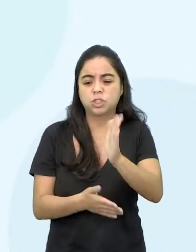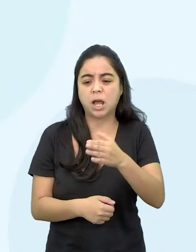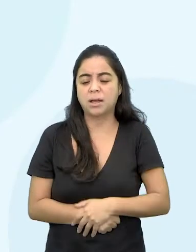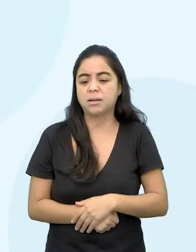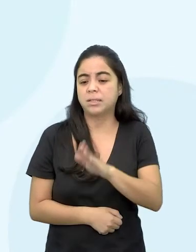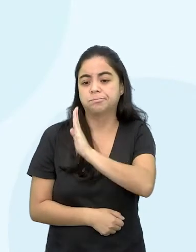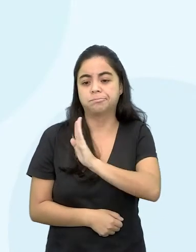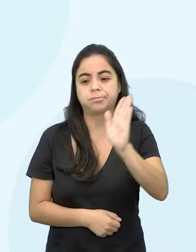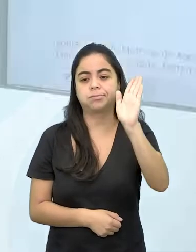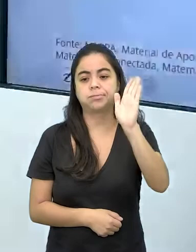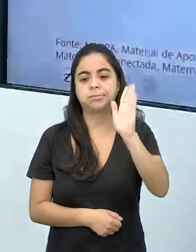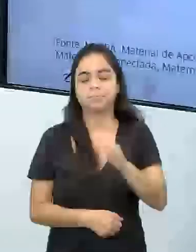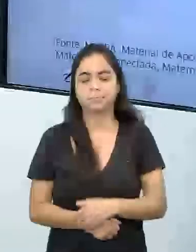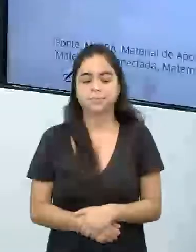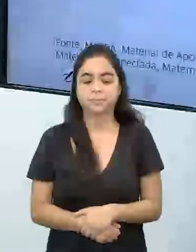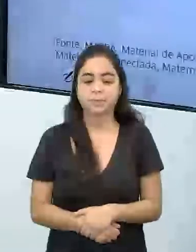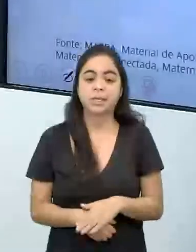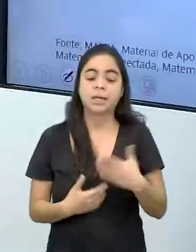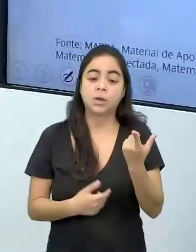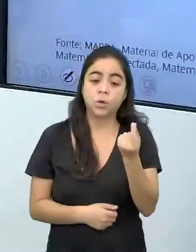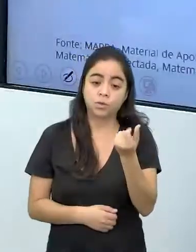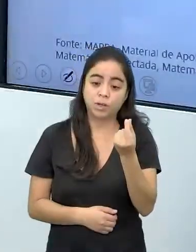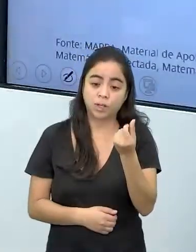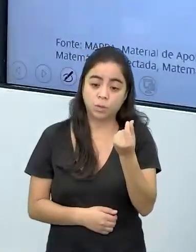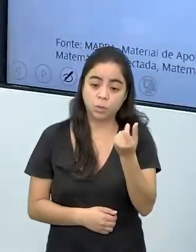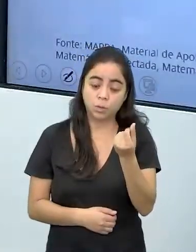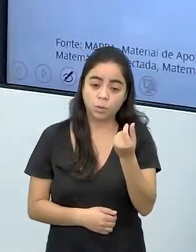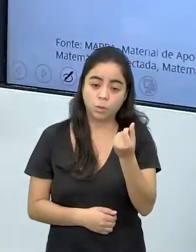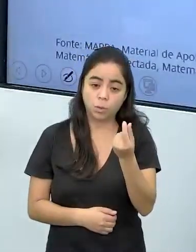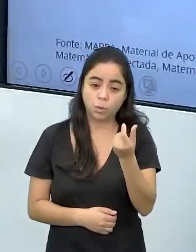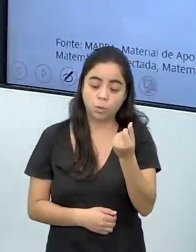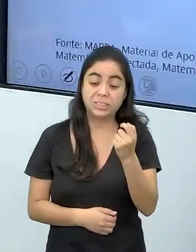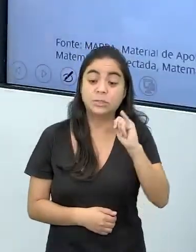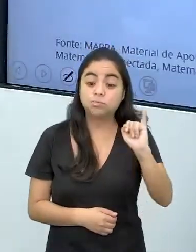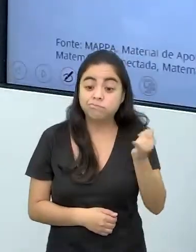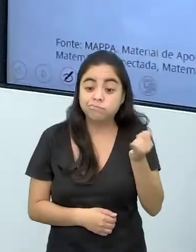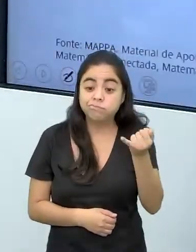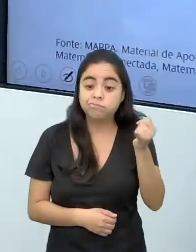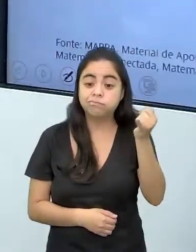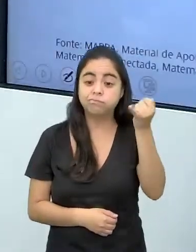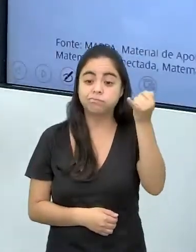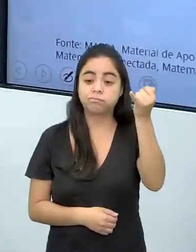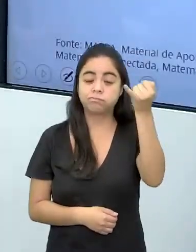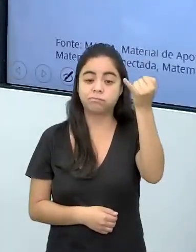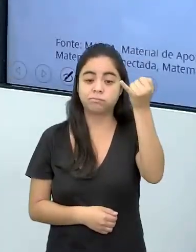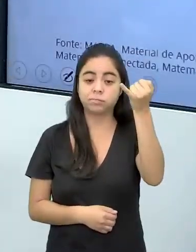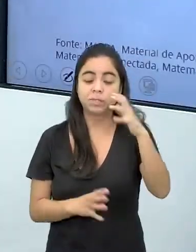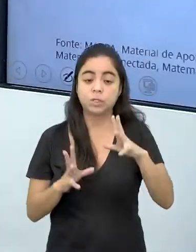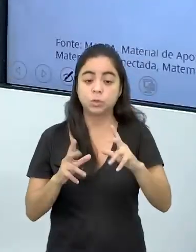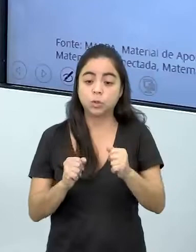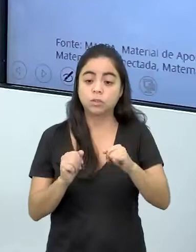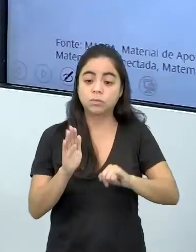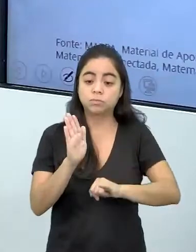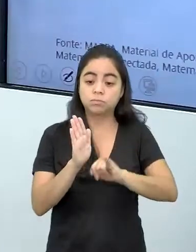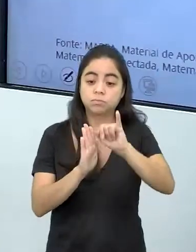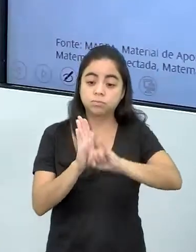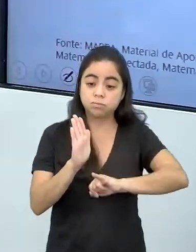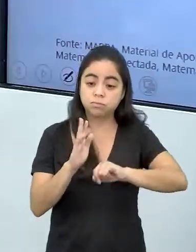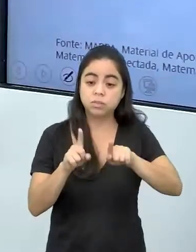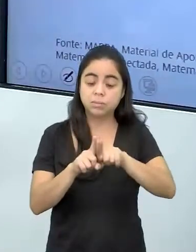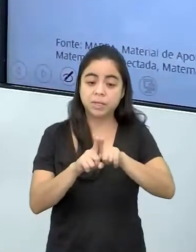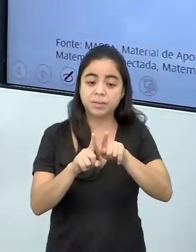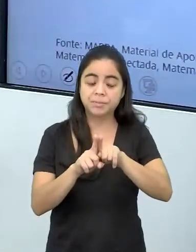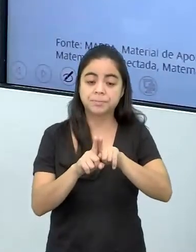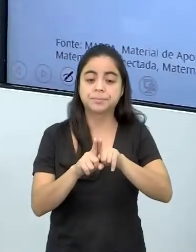foi. Então esses valores, obviamente, todos os juros e todos os impostos sobre operações financeiras